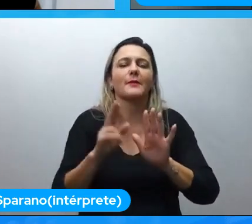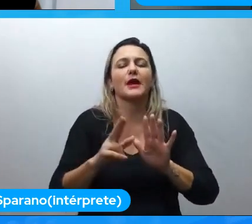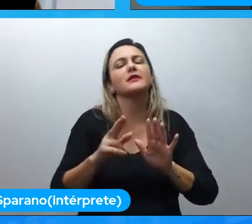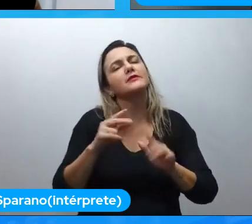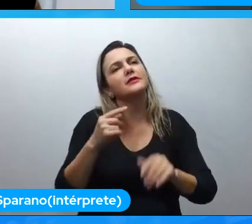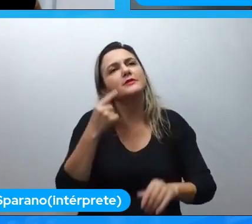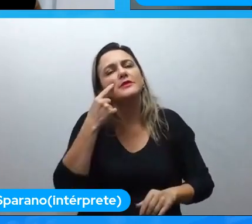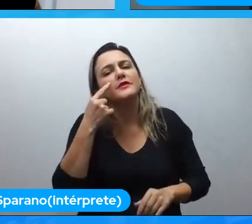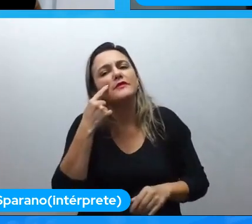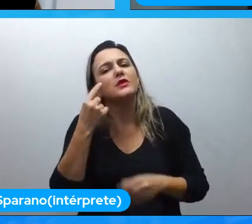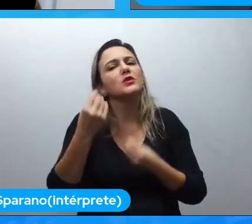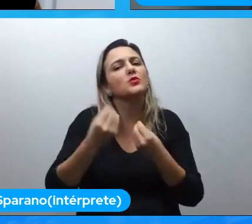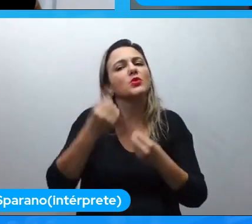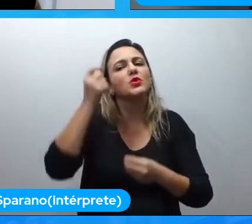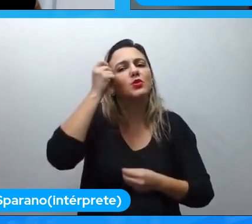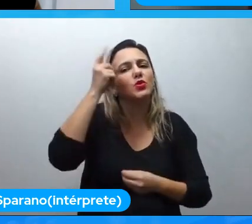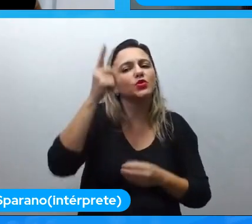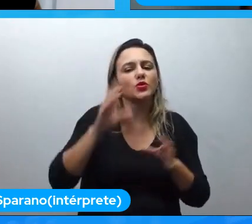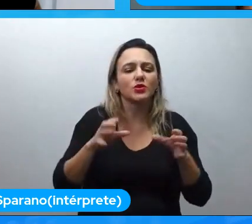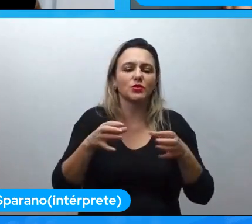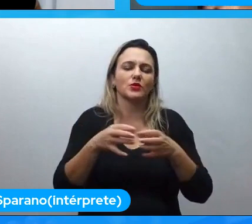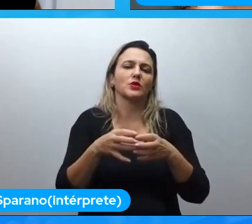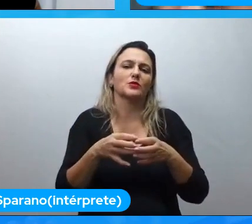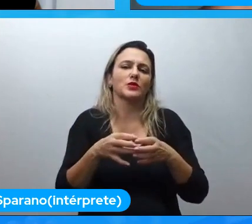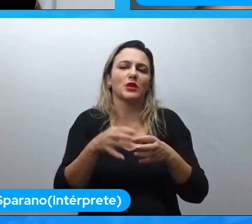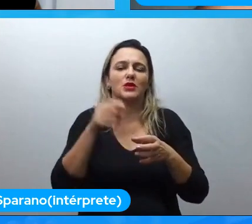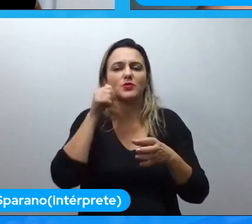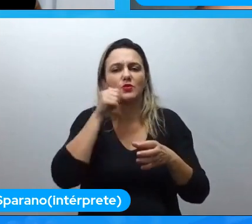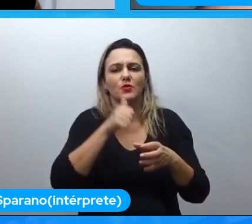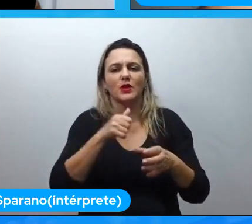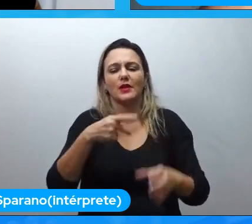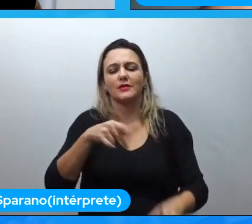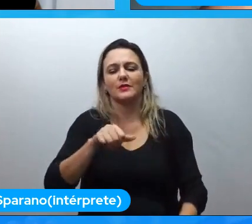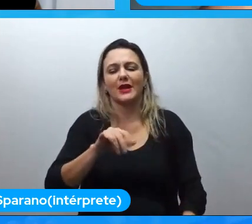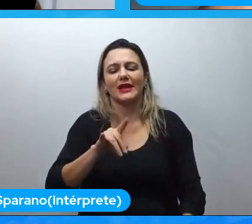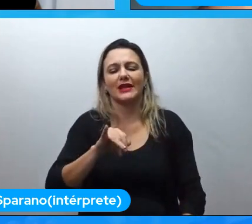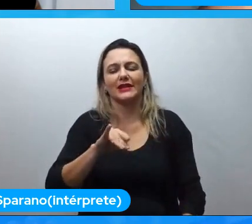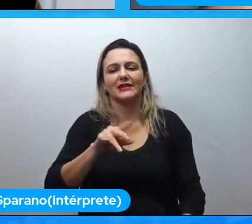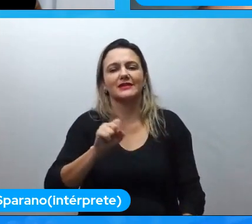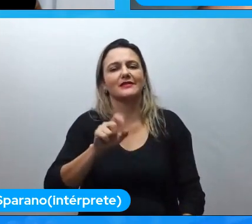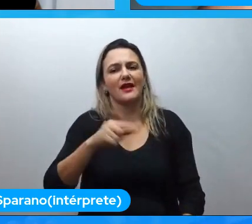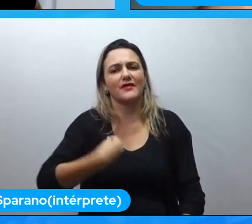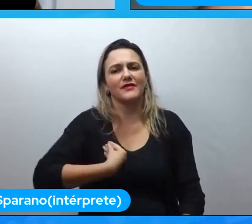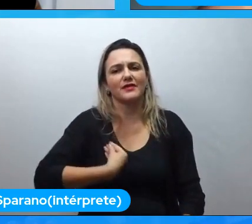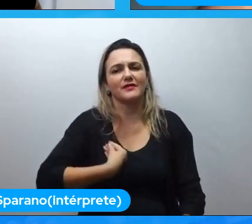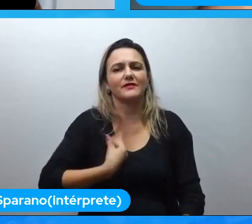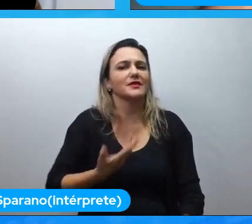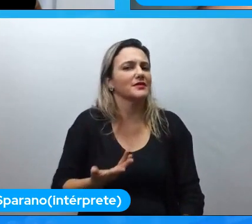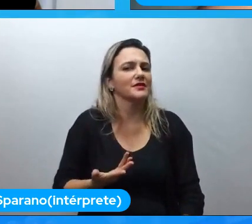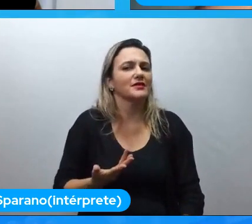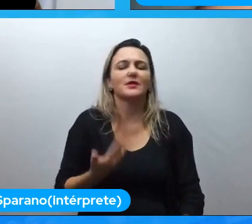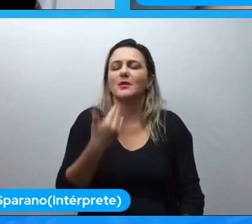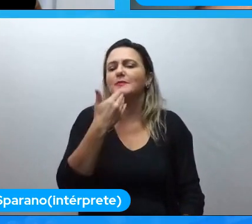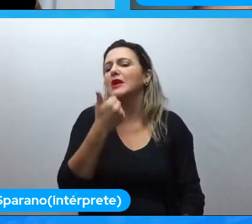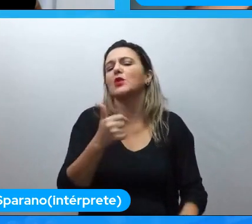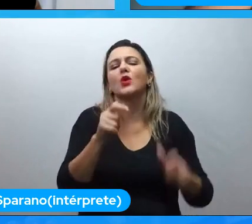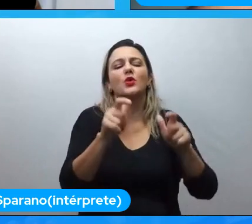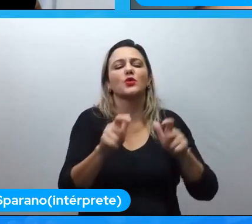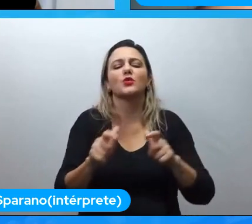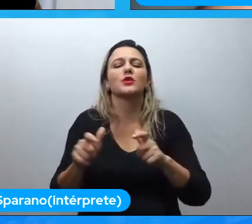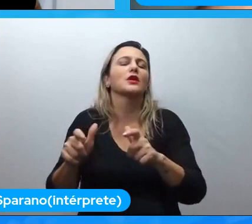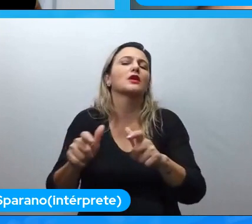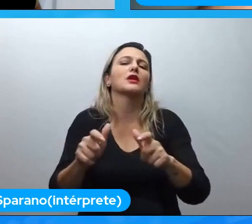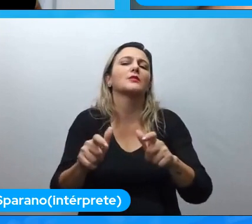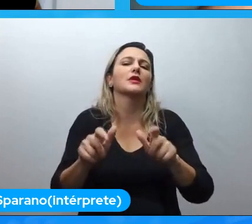de comunidade né de Pai Ladies que é viva então quais seriam os melhores espaços pra se falar sobre